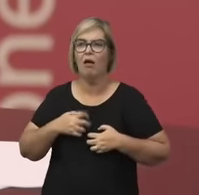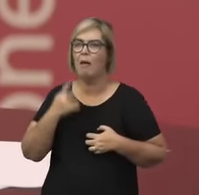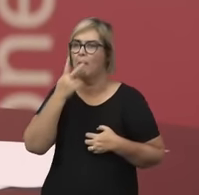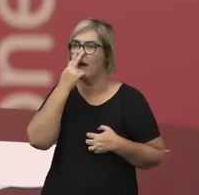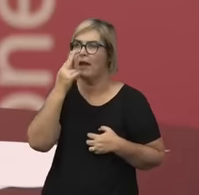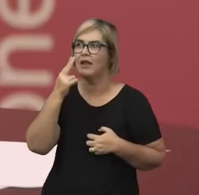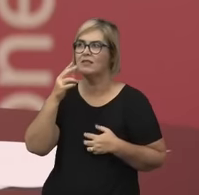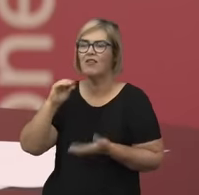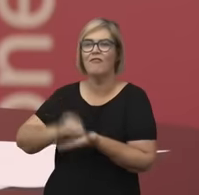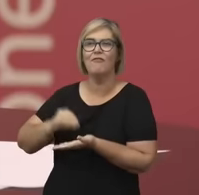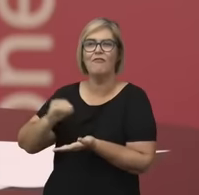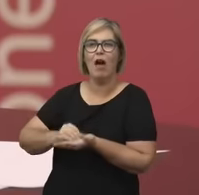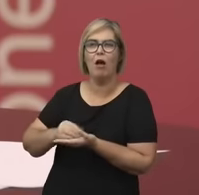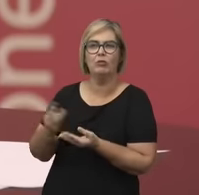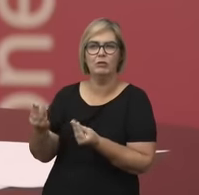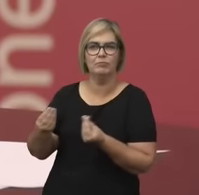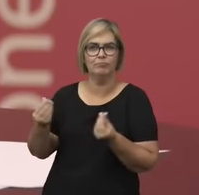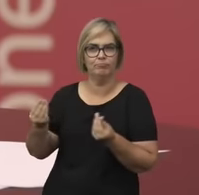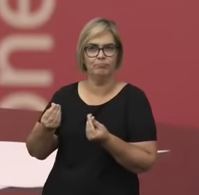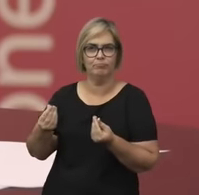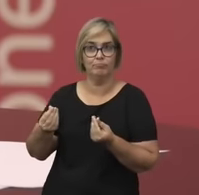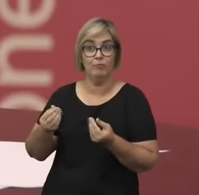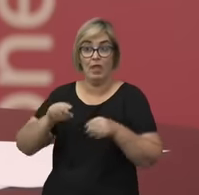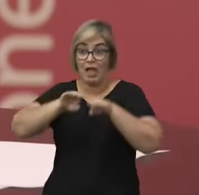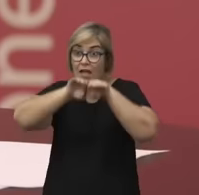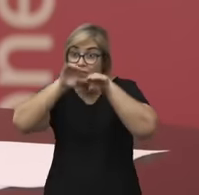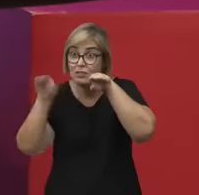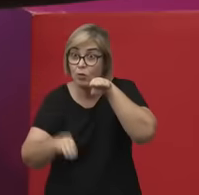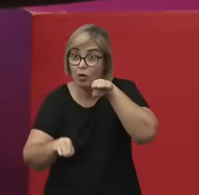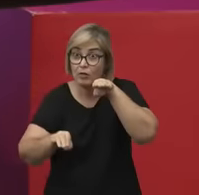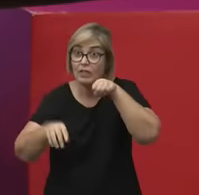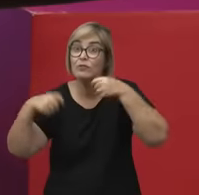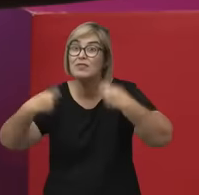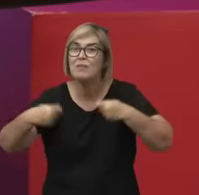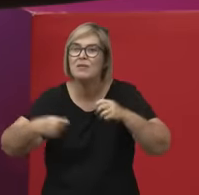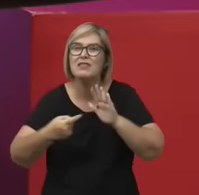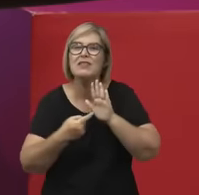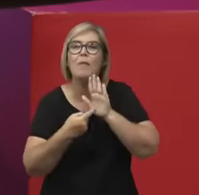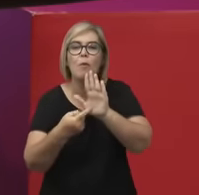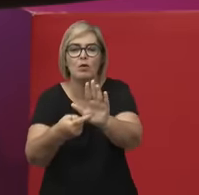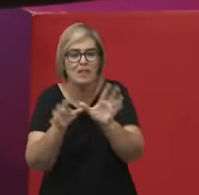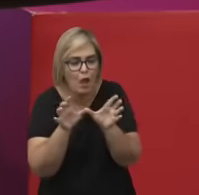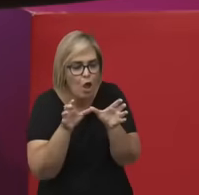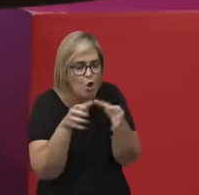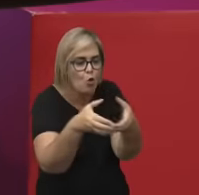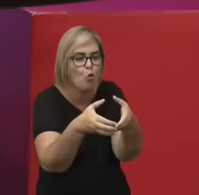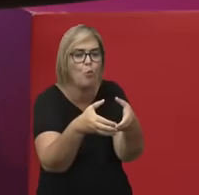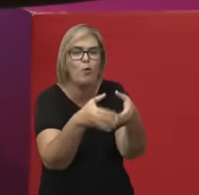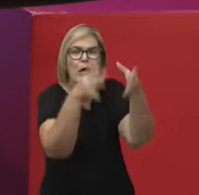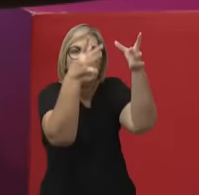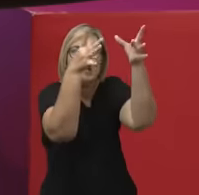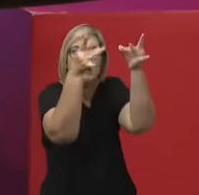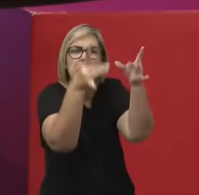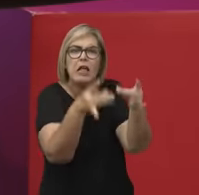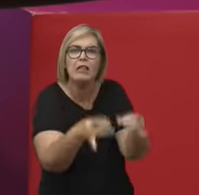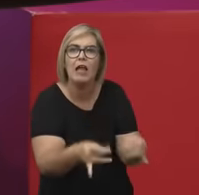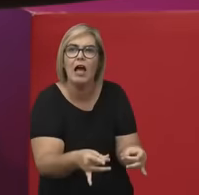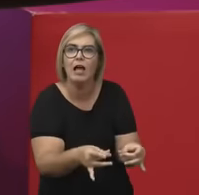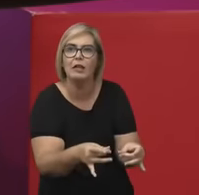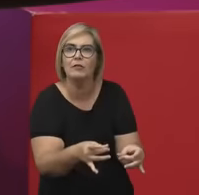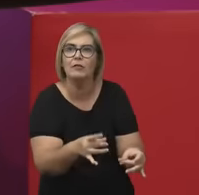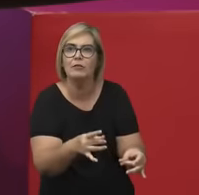desigualdade, ela precisa ser estabelecida como um fato coletivo, social. Todo mundo precisa